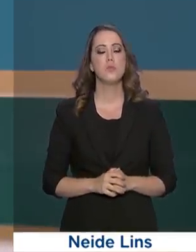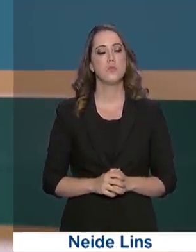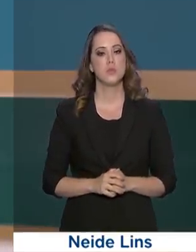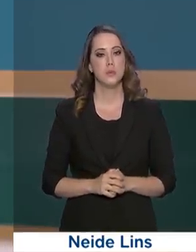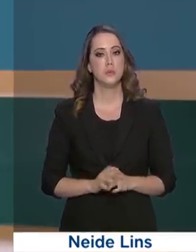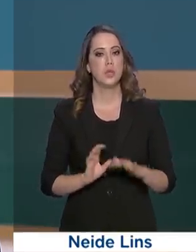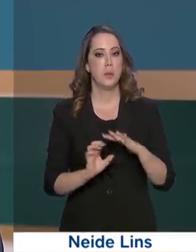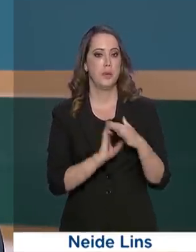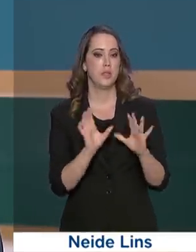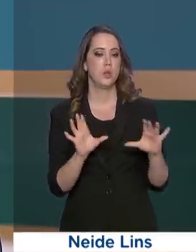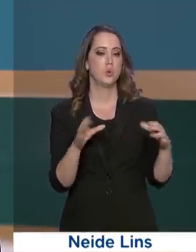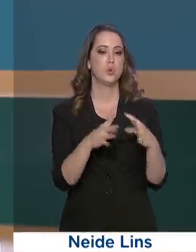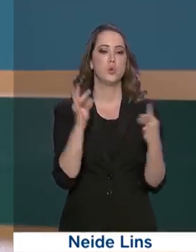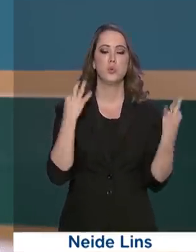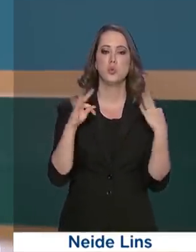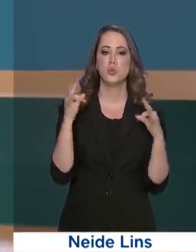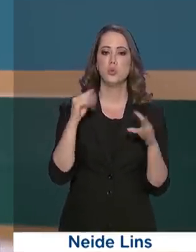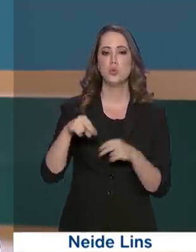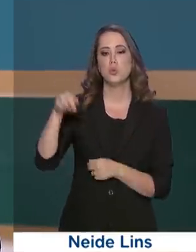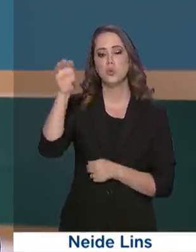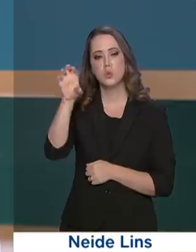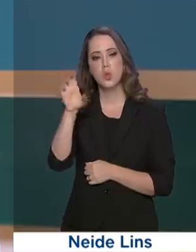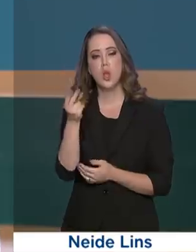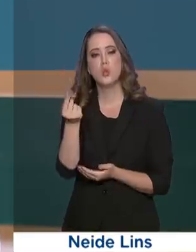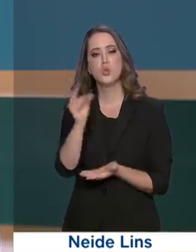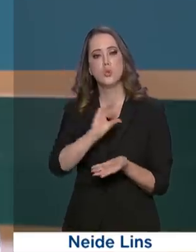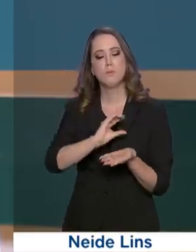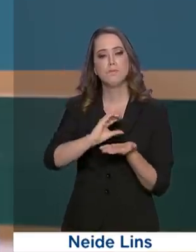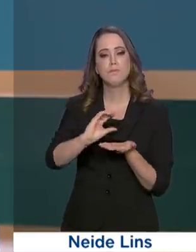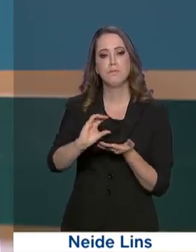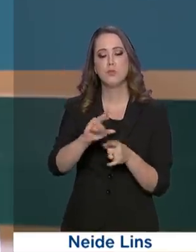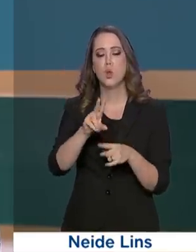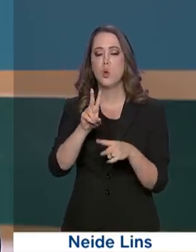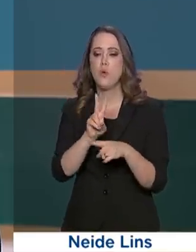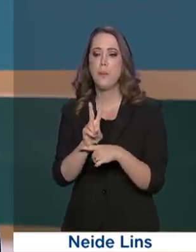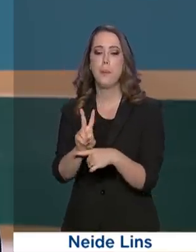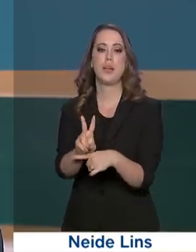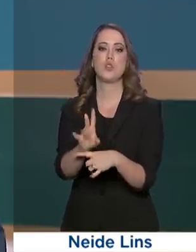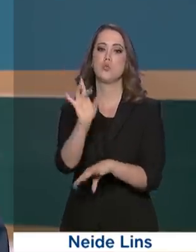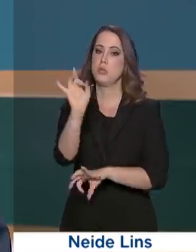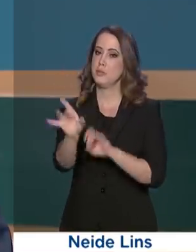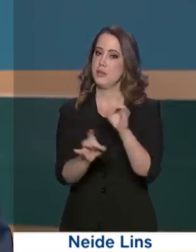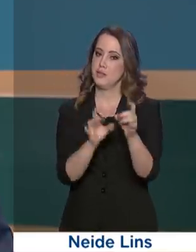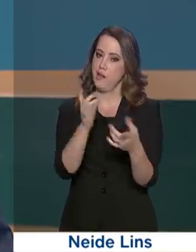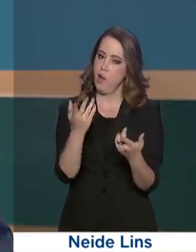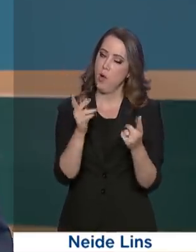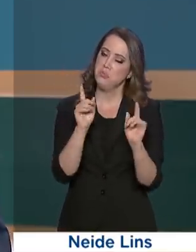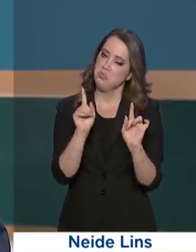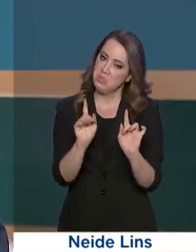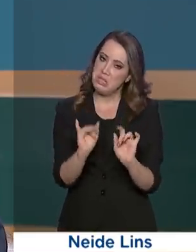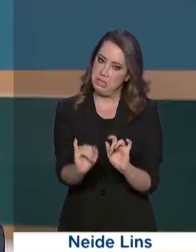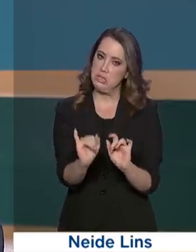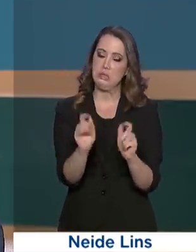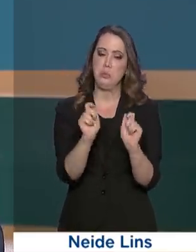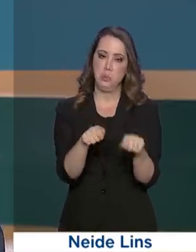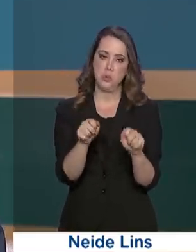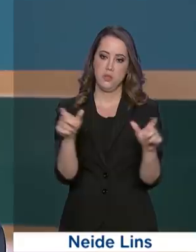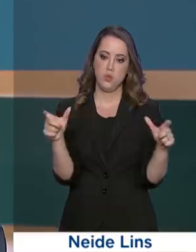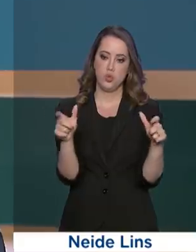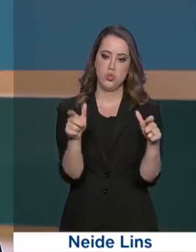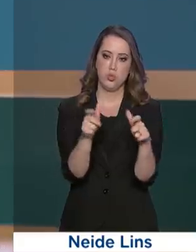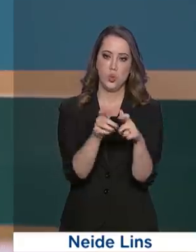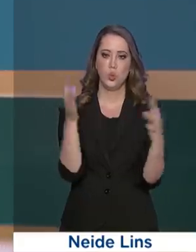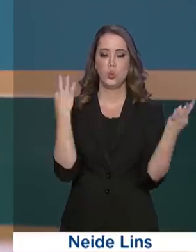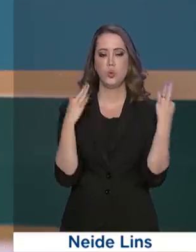do setor de turismo no Nordeste vão ter acesso a uma linha de crédito especial para superar uma possível retração nas atividades